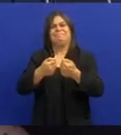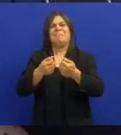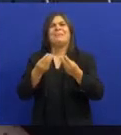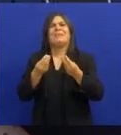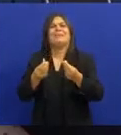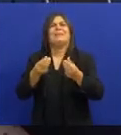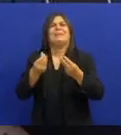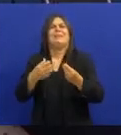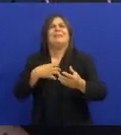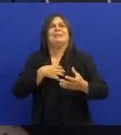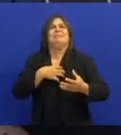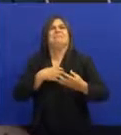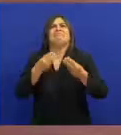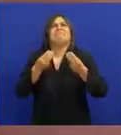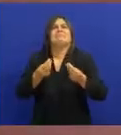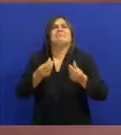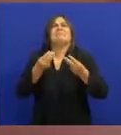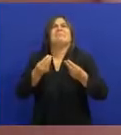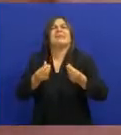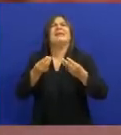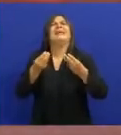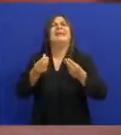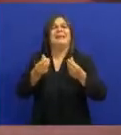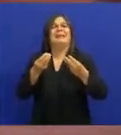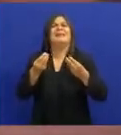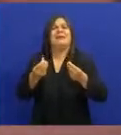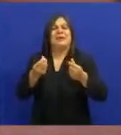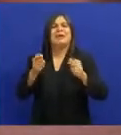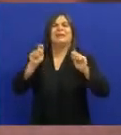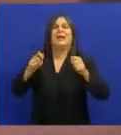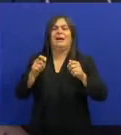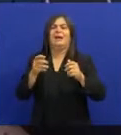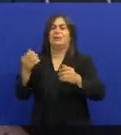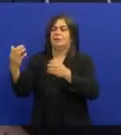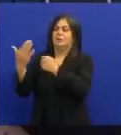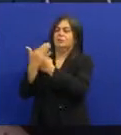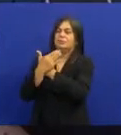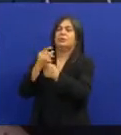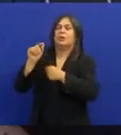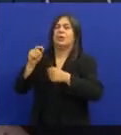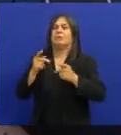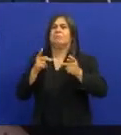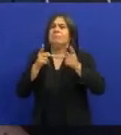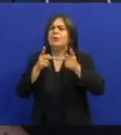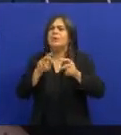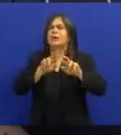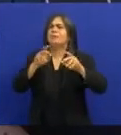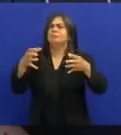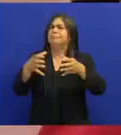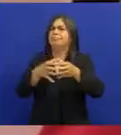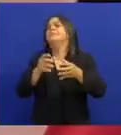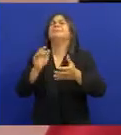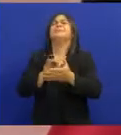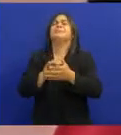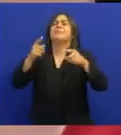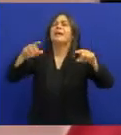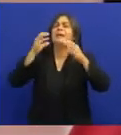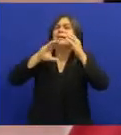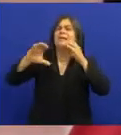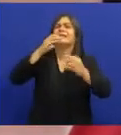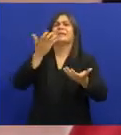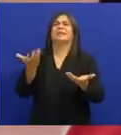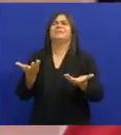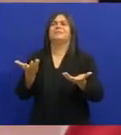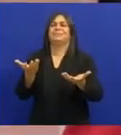Ele é um artista assim Que inspirou muito a gente Pra ter feito esse projeto Por suas músicas Seu